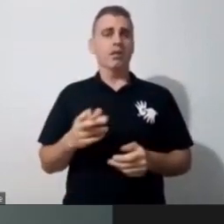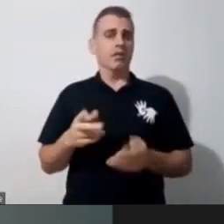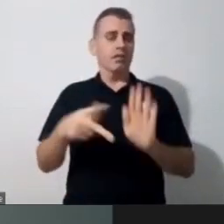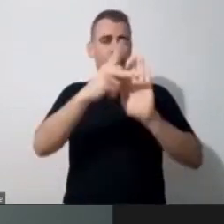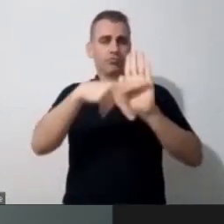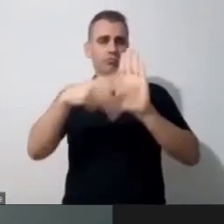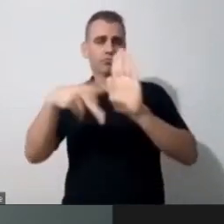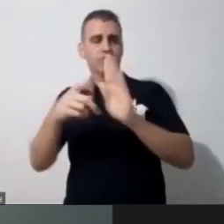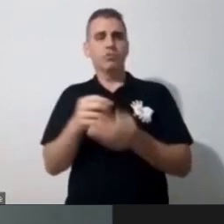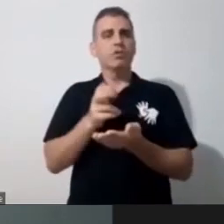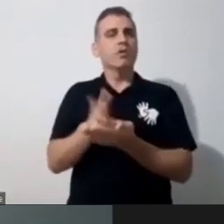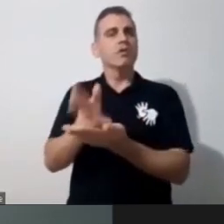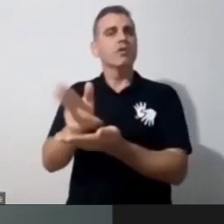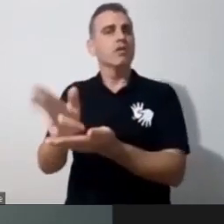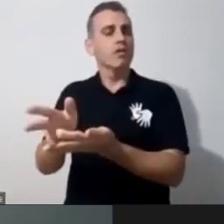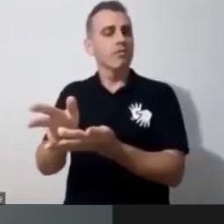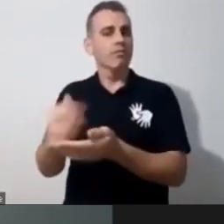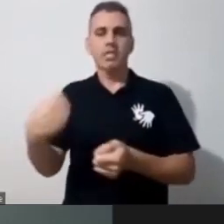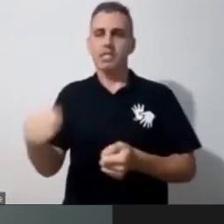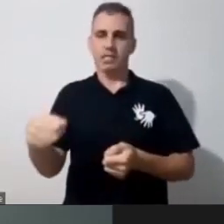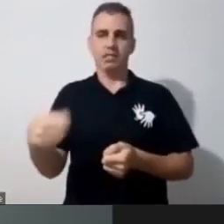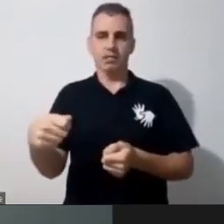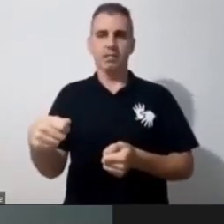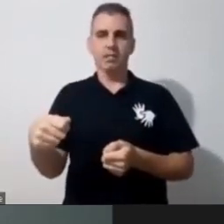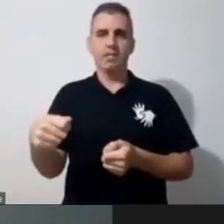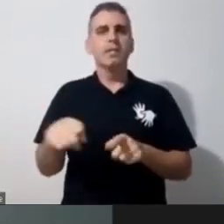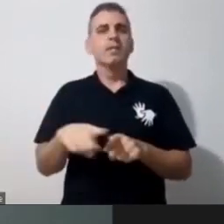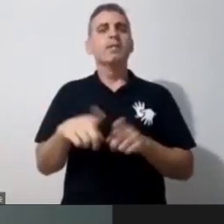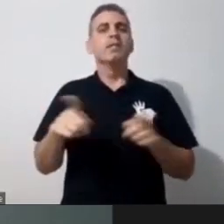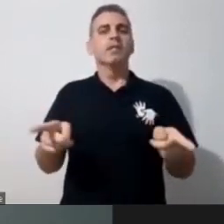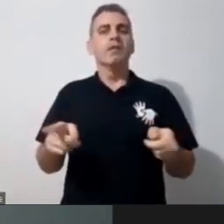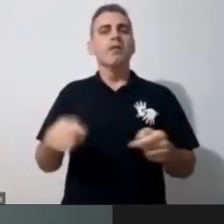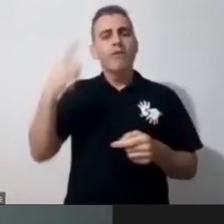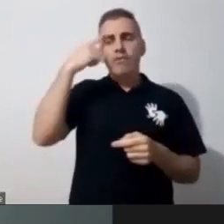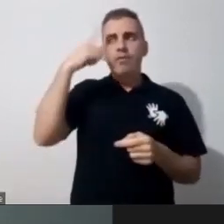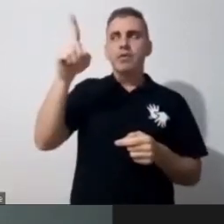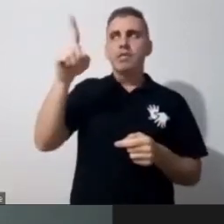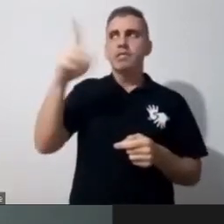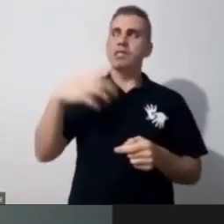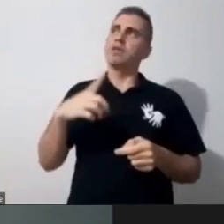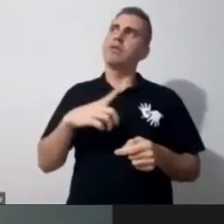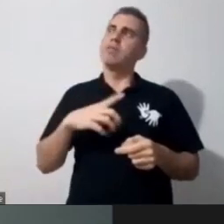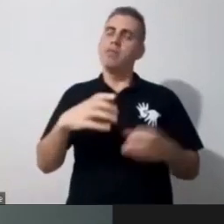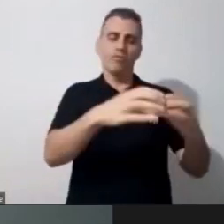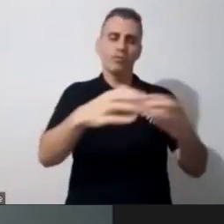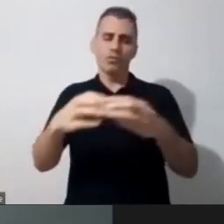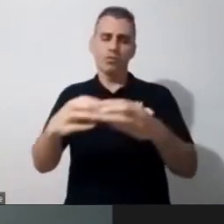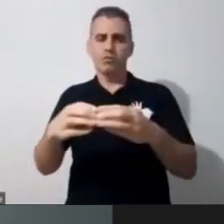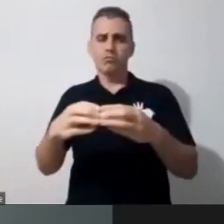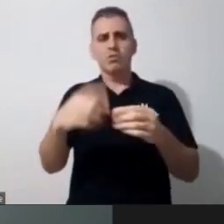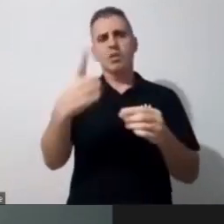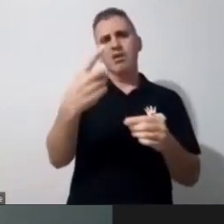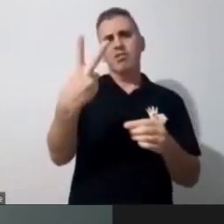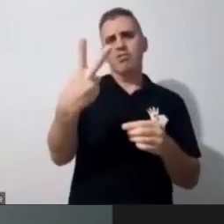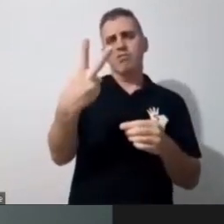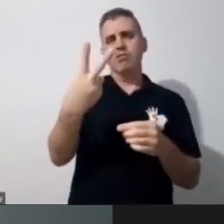Existe sempre essa necessidade. Então, eu vou pensar que eu tenho uma turma, né? Com 12 crianças,